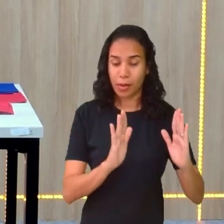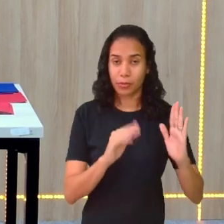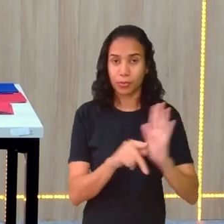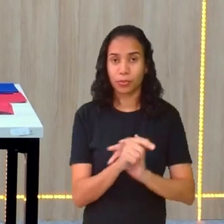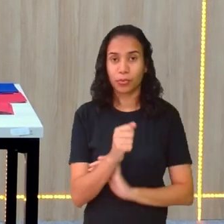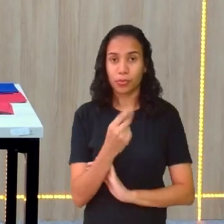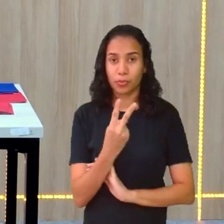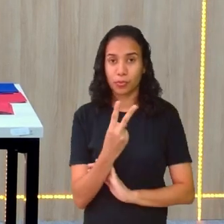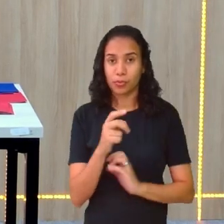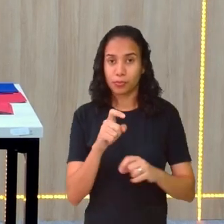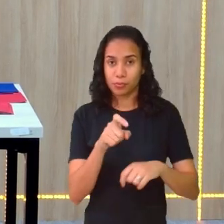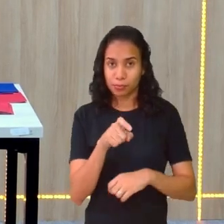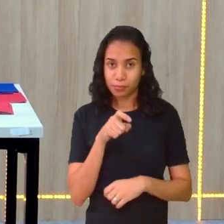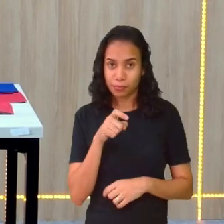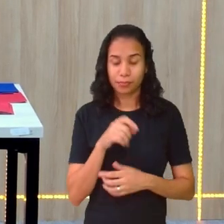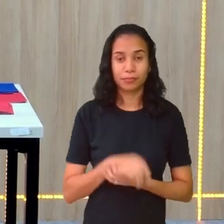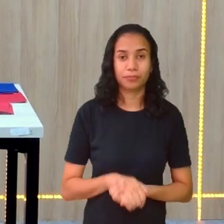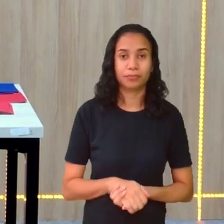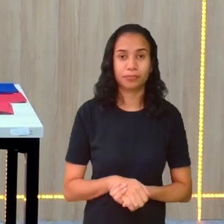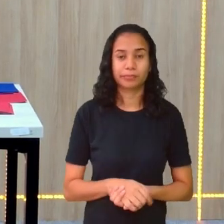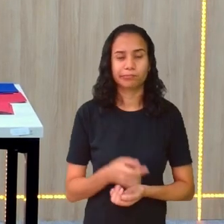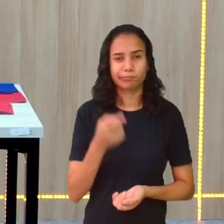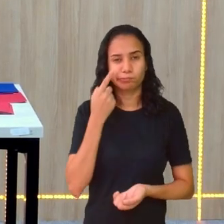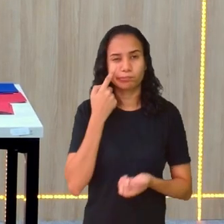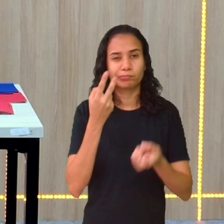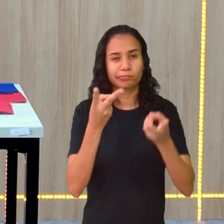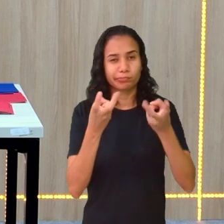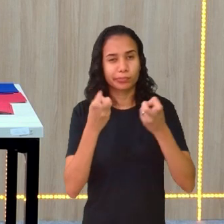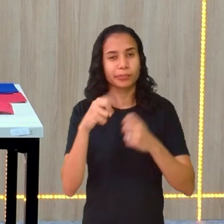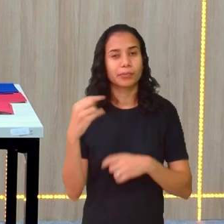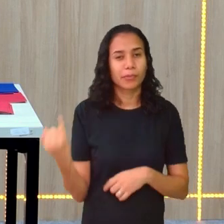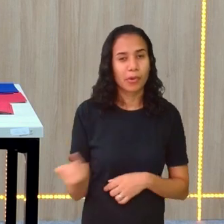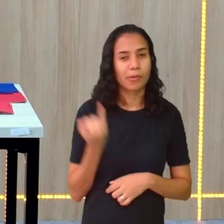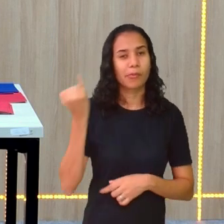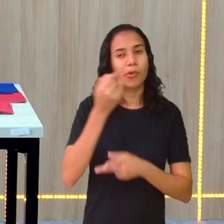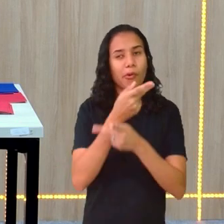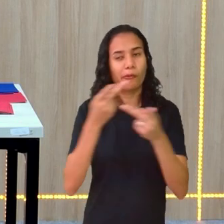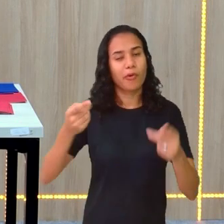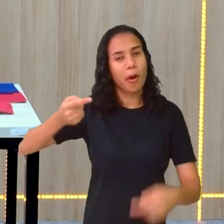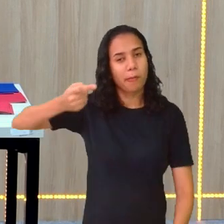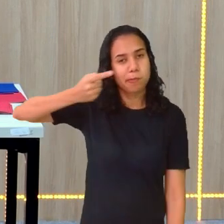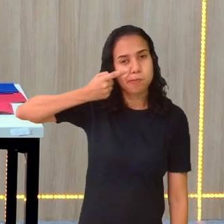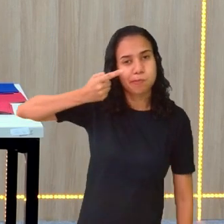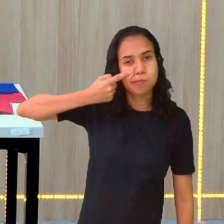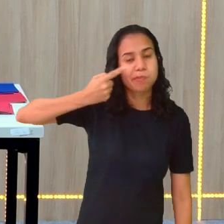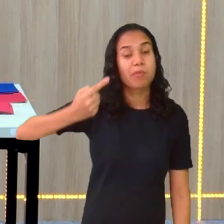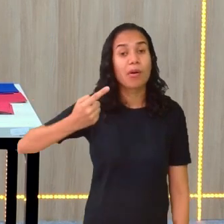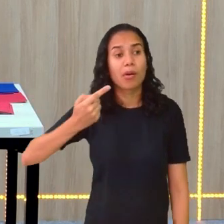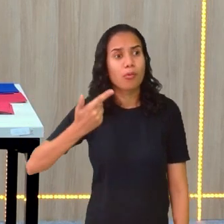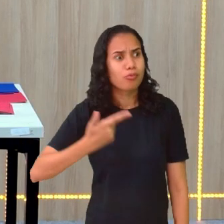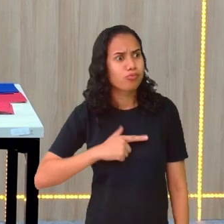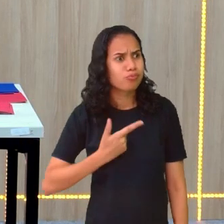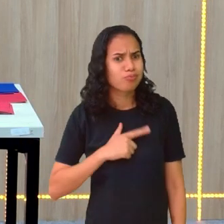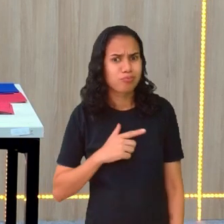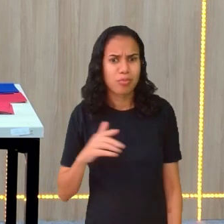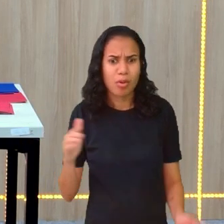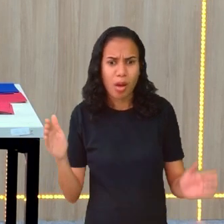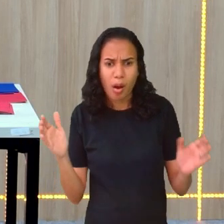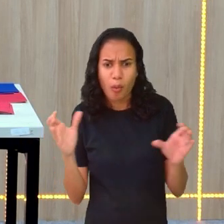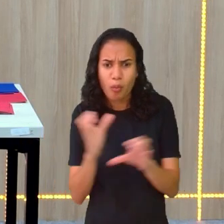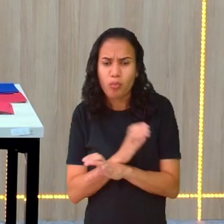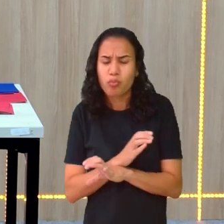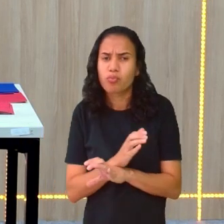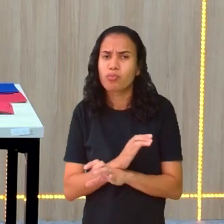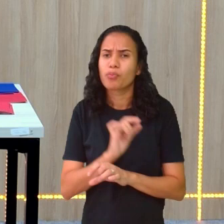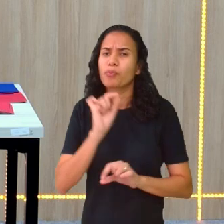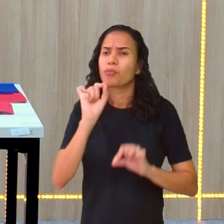2x. Veja como é importante vocês prestarem atenção. Eita, não tá fechando. O